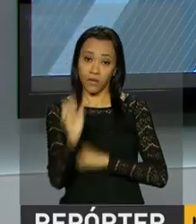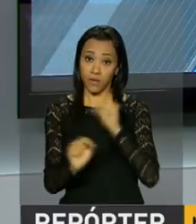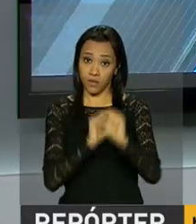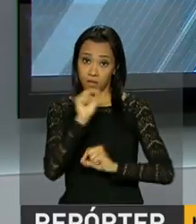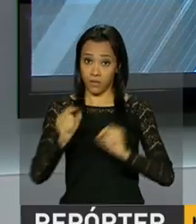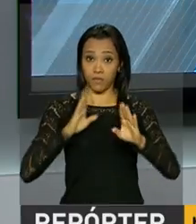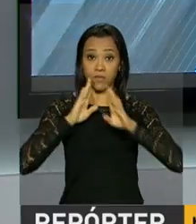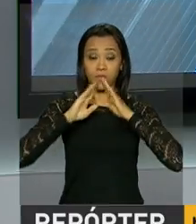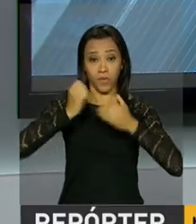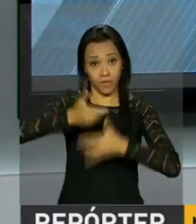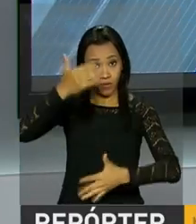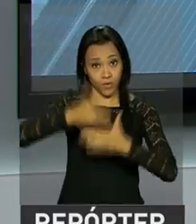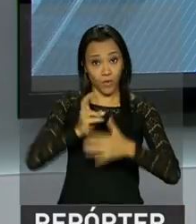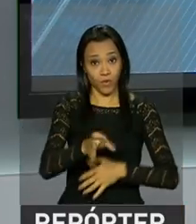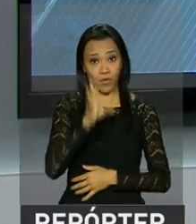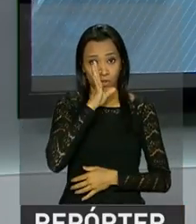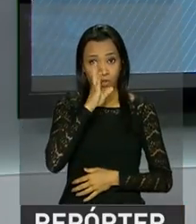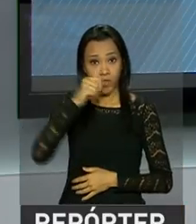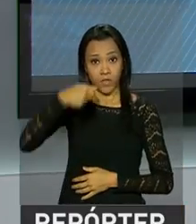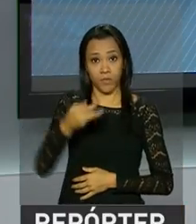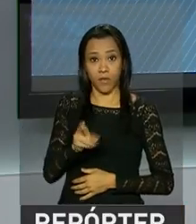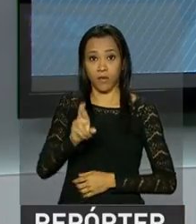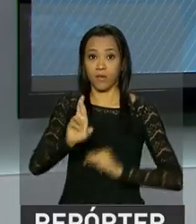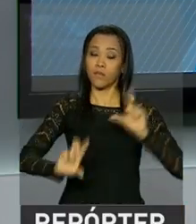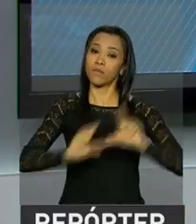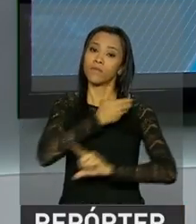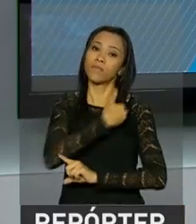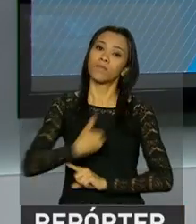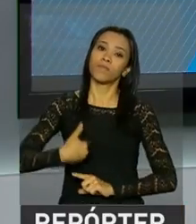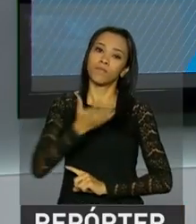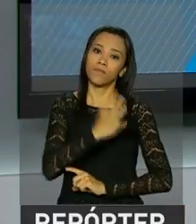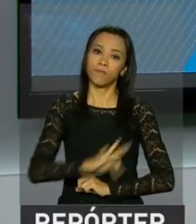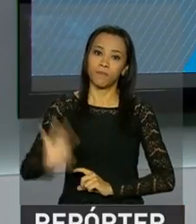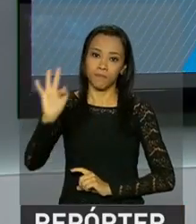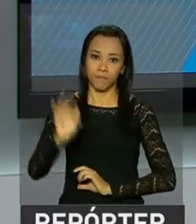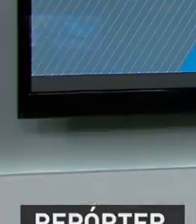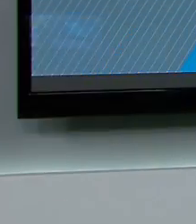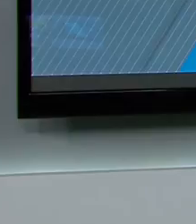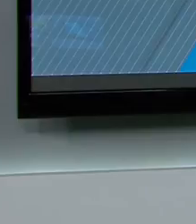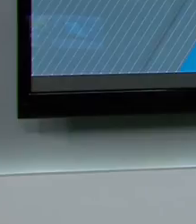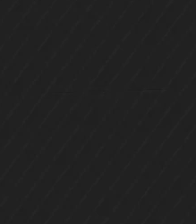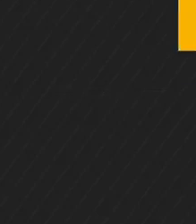em nossas redes sociais. Continue com a gente aqui na NBR, a TV do Governo Federal.